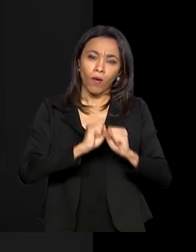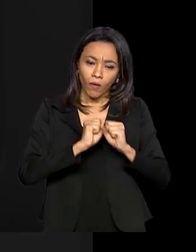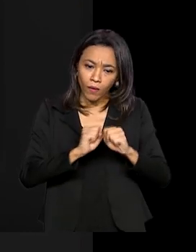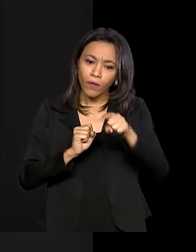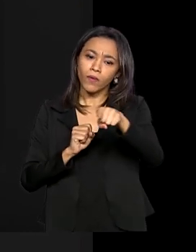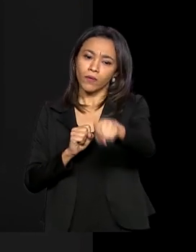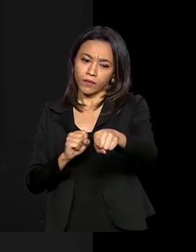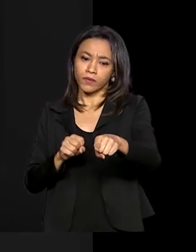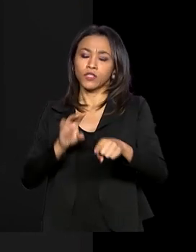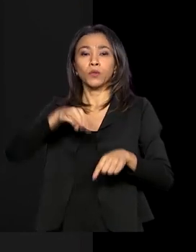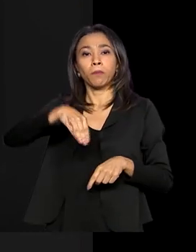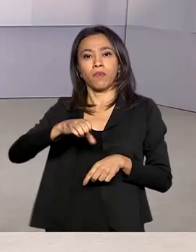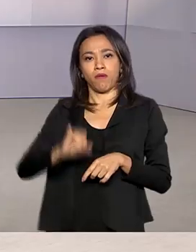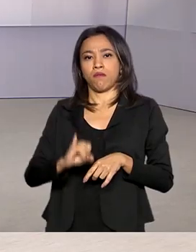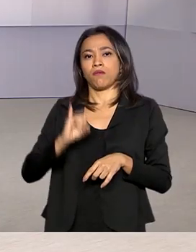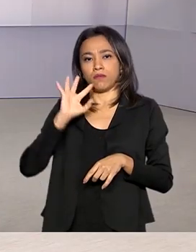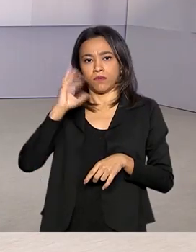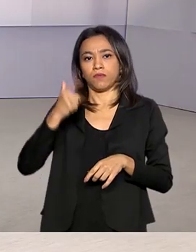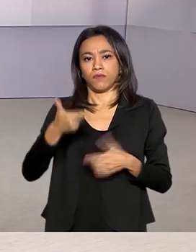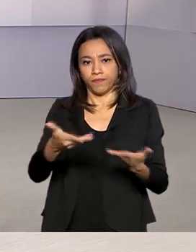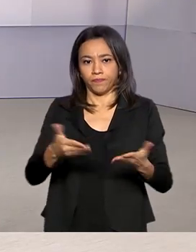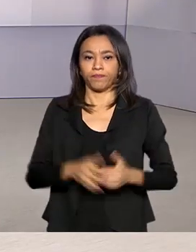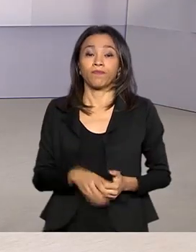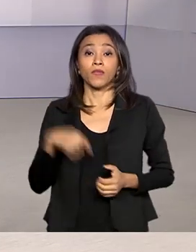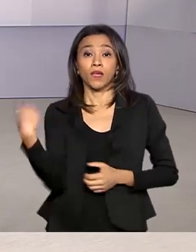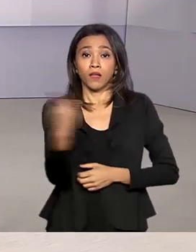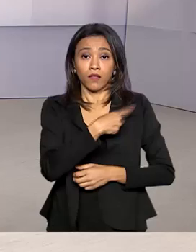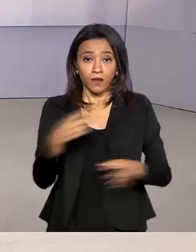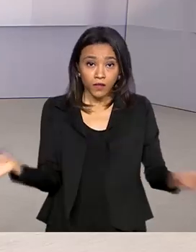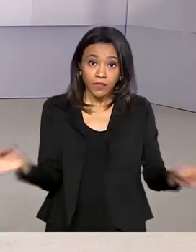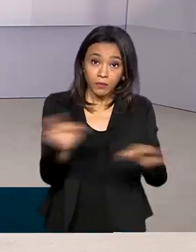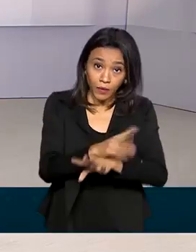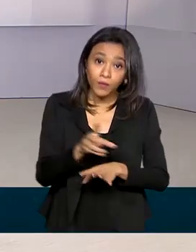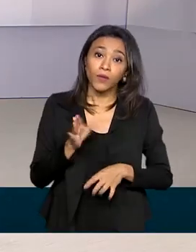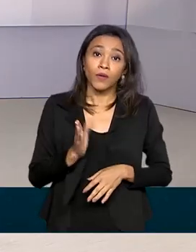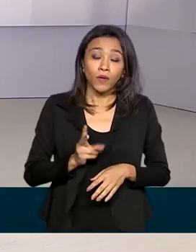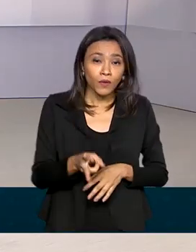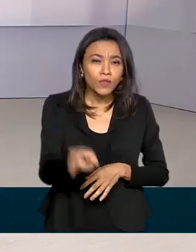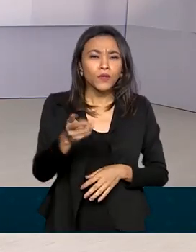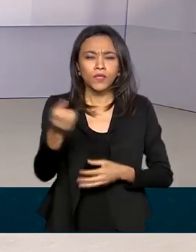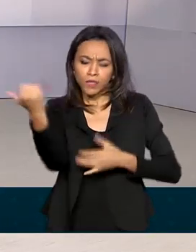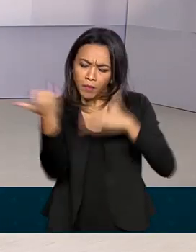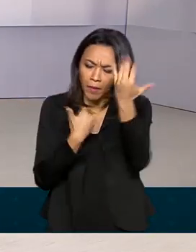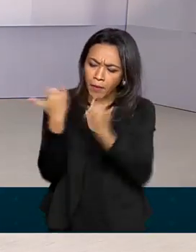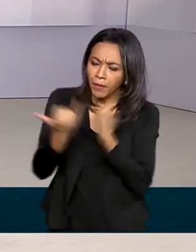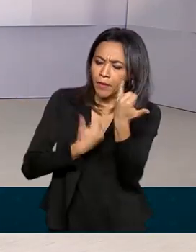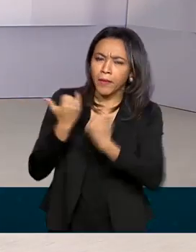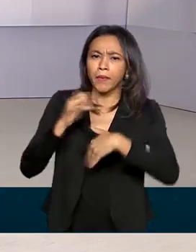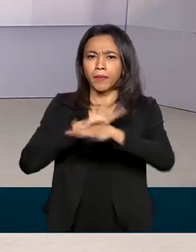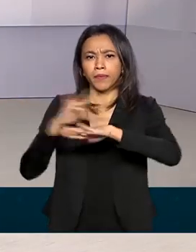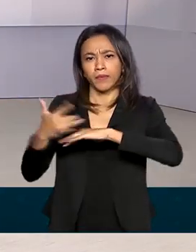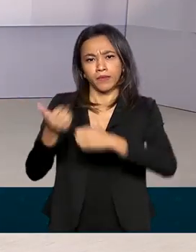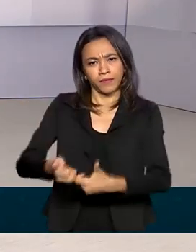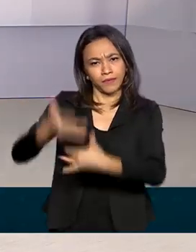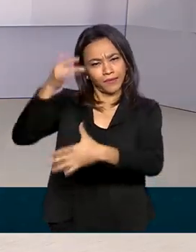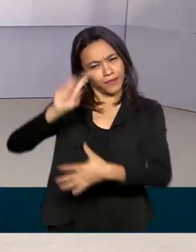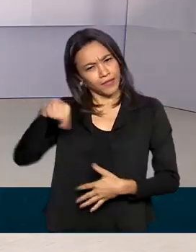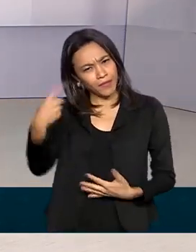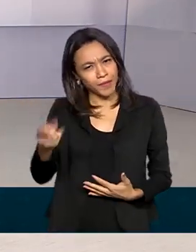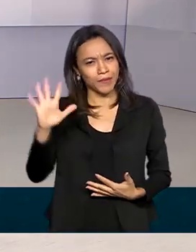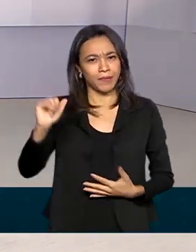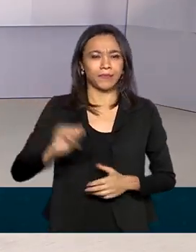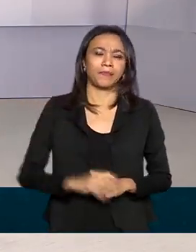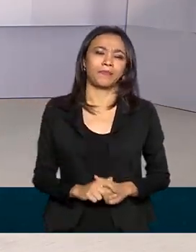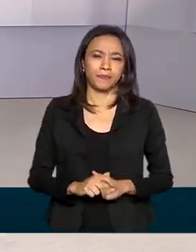Microempreendedor Individual. A gente fica por aqui. Continue bem informado pelas nossas redes sociais. Até a próxima